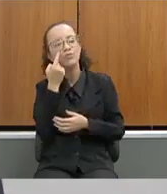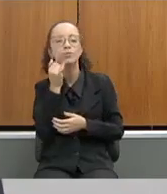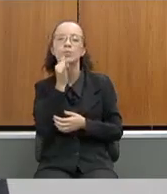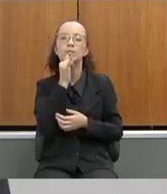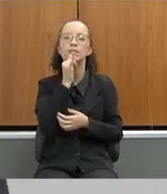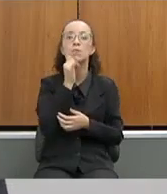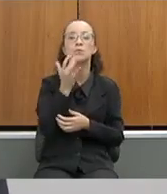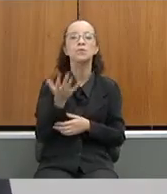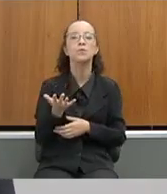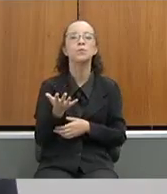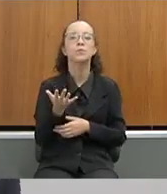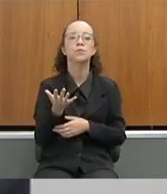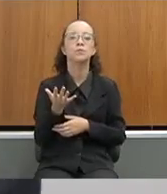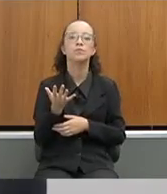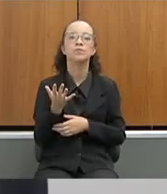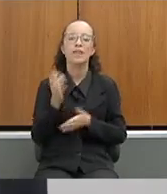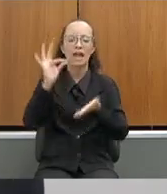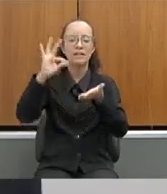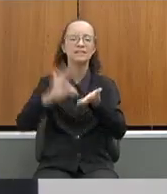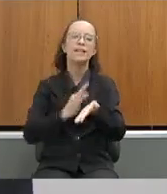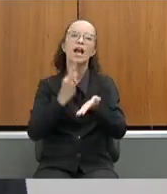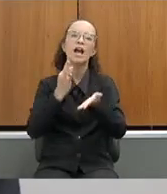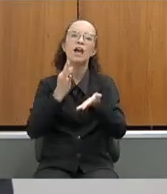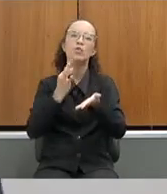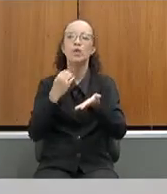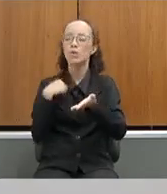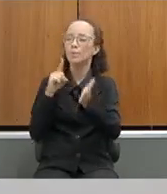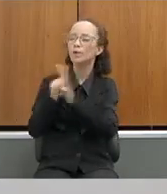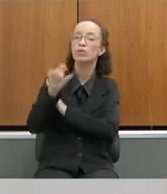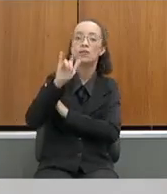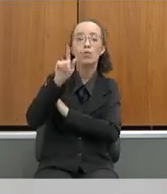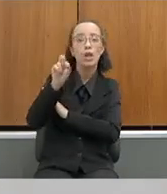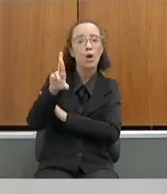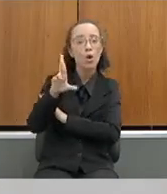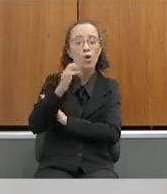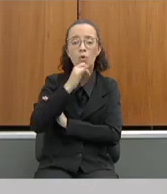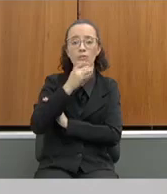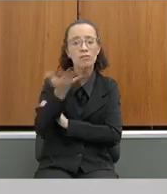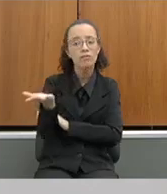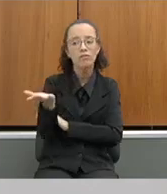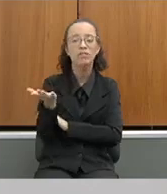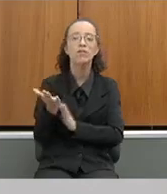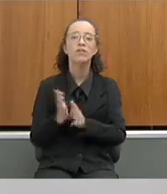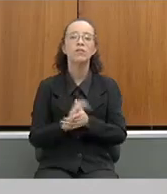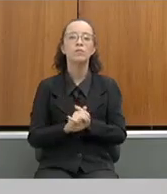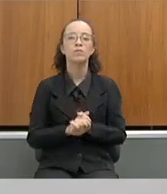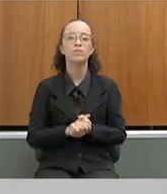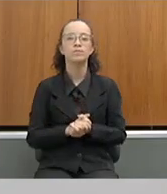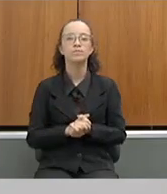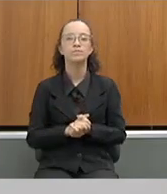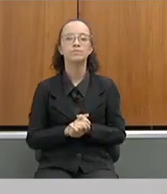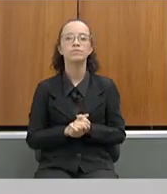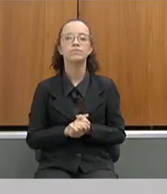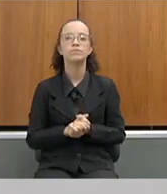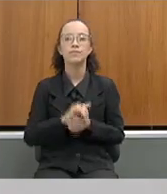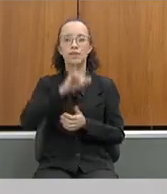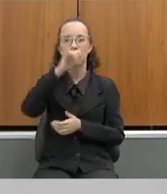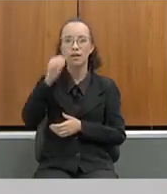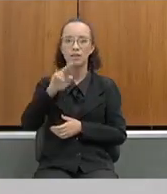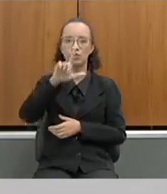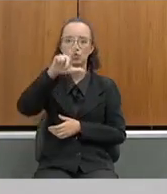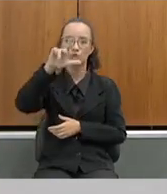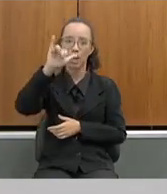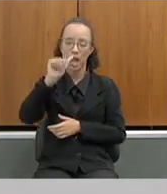exemplo, que foram assinados, e quero perguntar ao secretário Igor, que quando a Júlia Santana entrou,